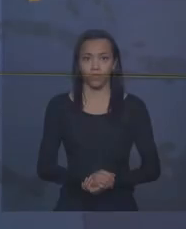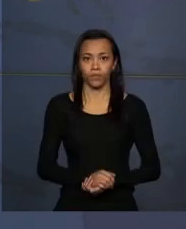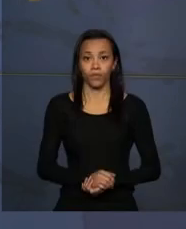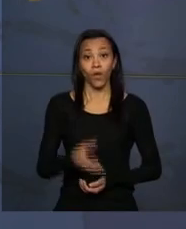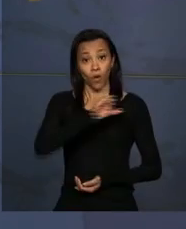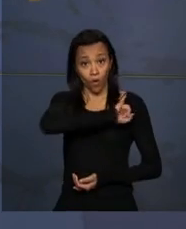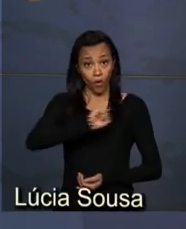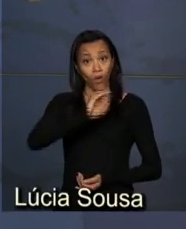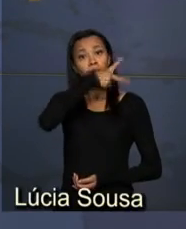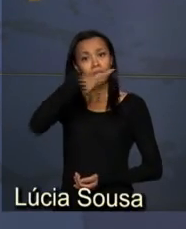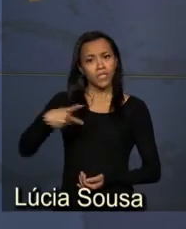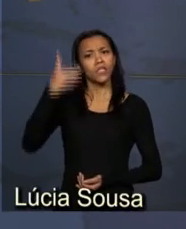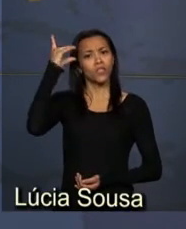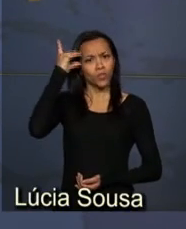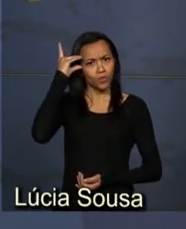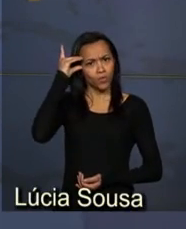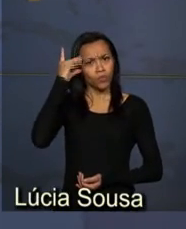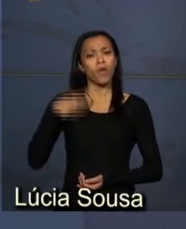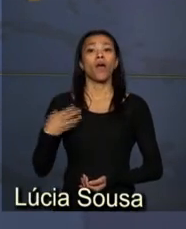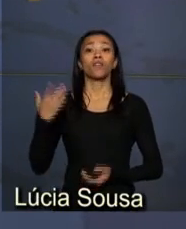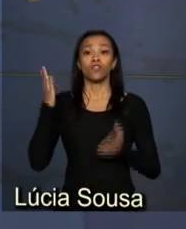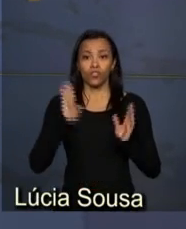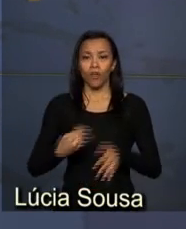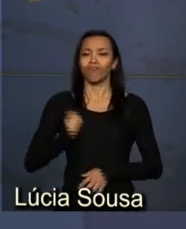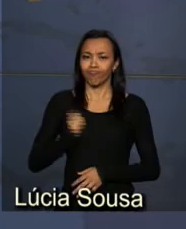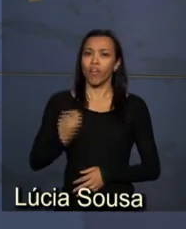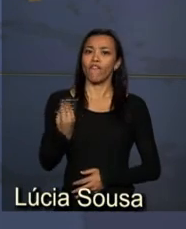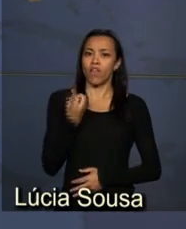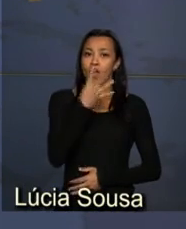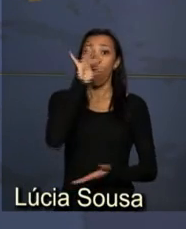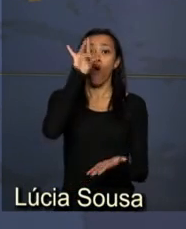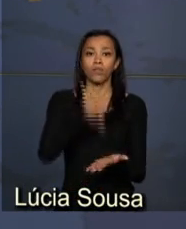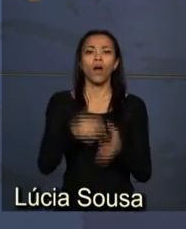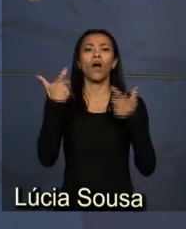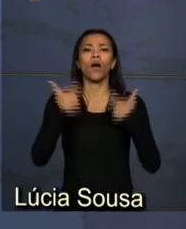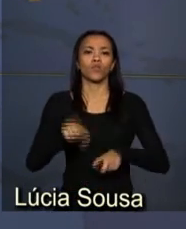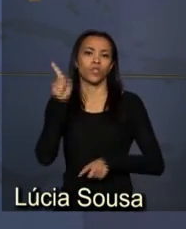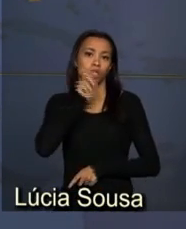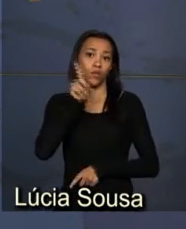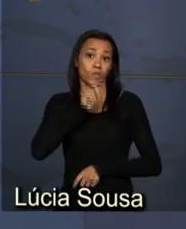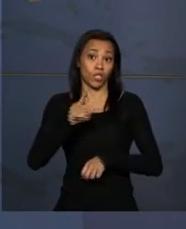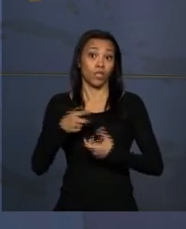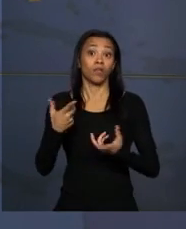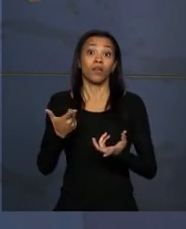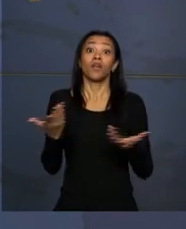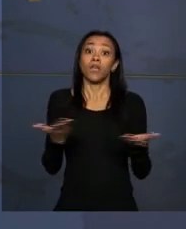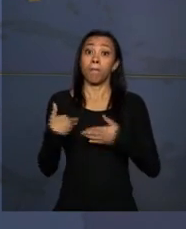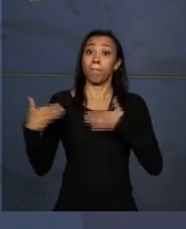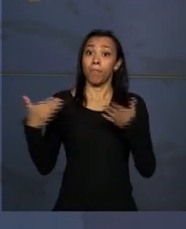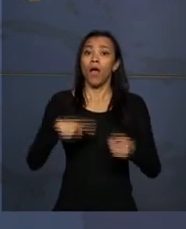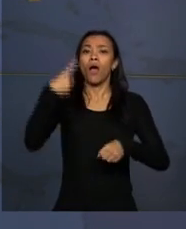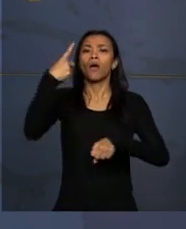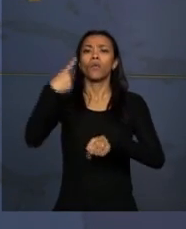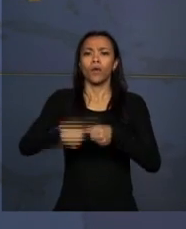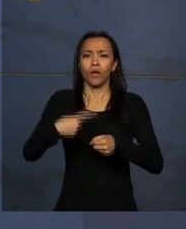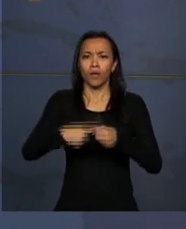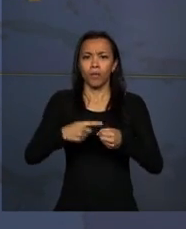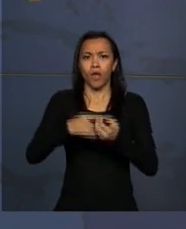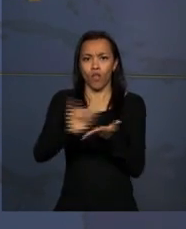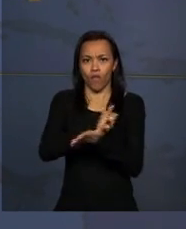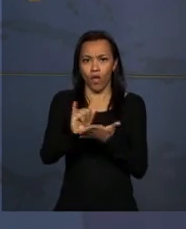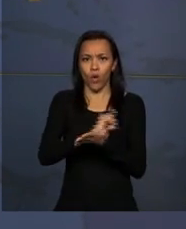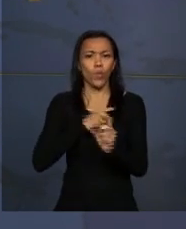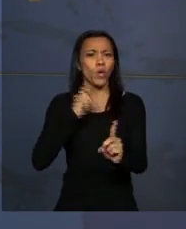Olá, presidenta Dilma Rousseff está em viagem oficial aos Estados Unidos e participou em Nova Iorque do Encontro